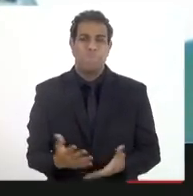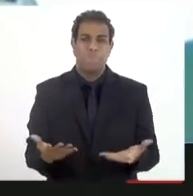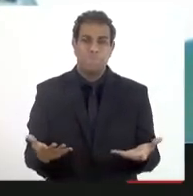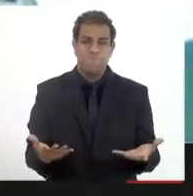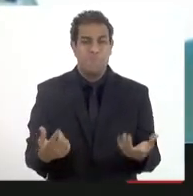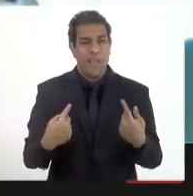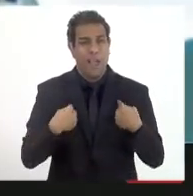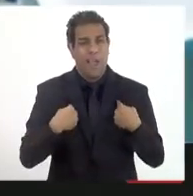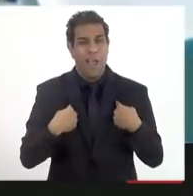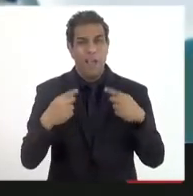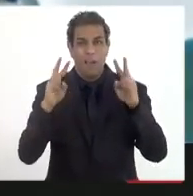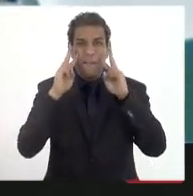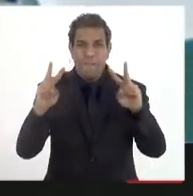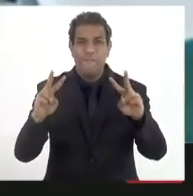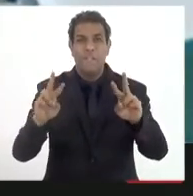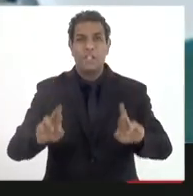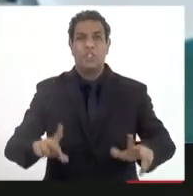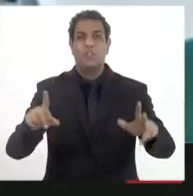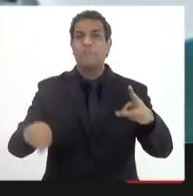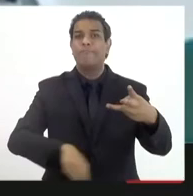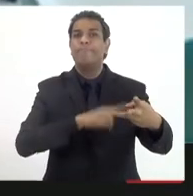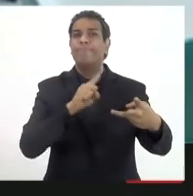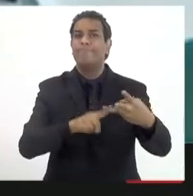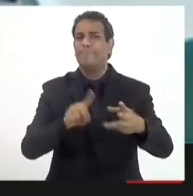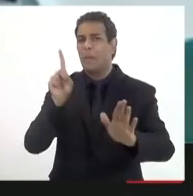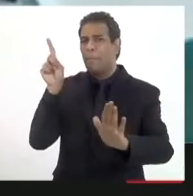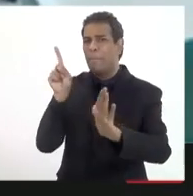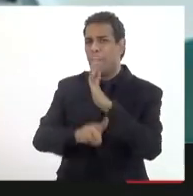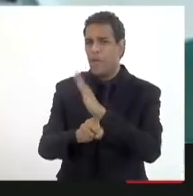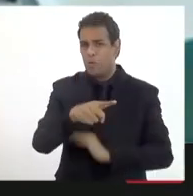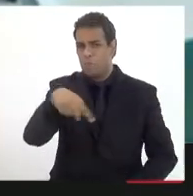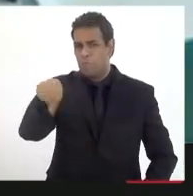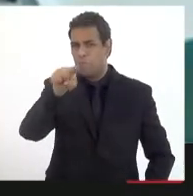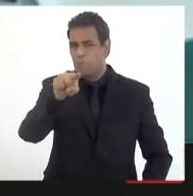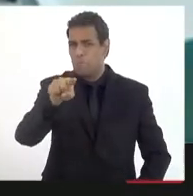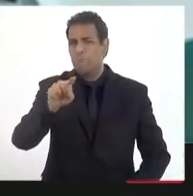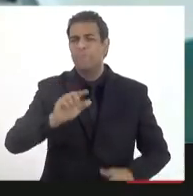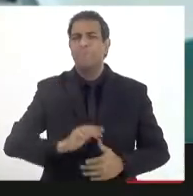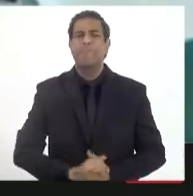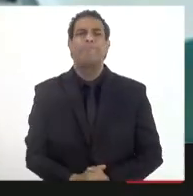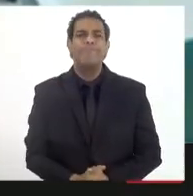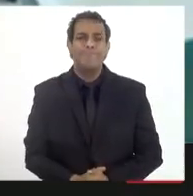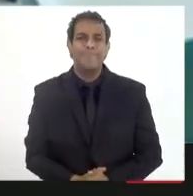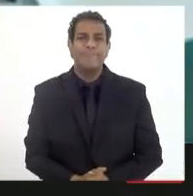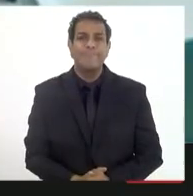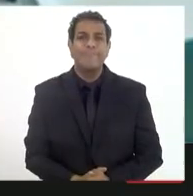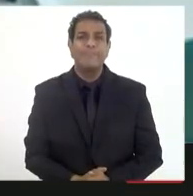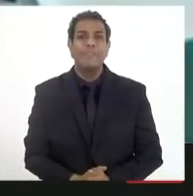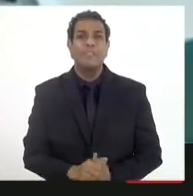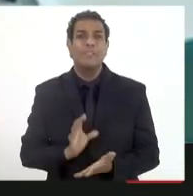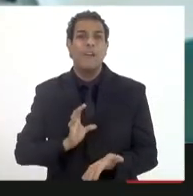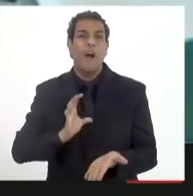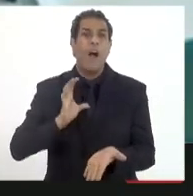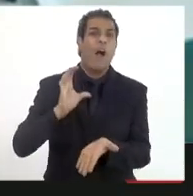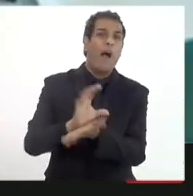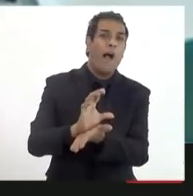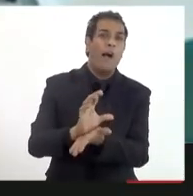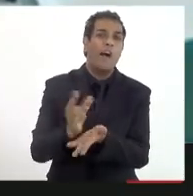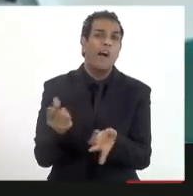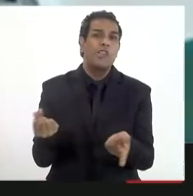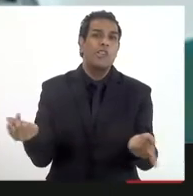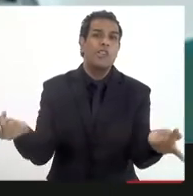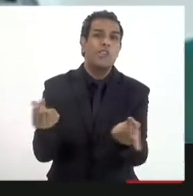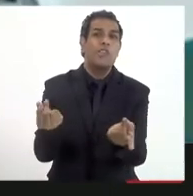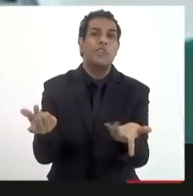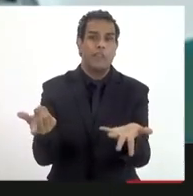Eu acho que isso são algumas contradições. Terceira, uma pergunta, só para deixar aqui. A capitalização do fundo está dada segundo